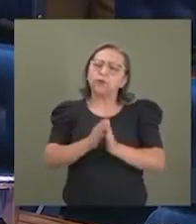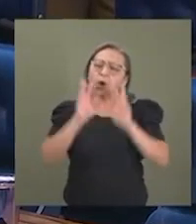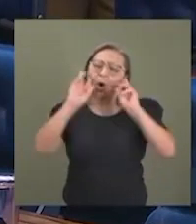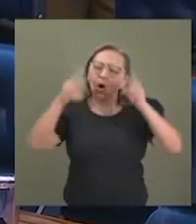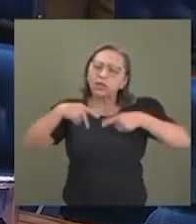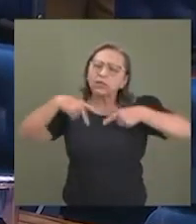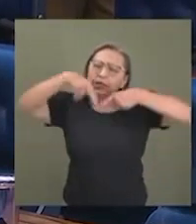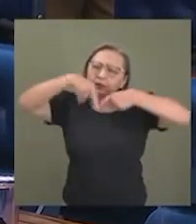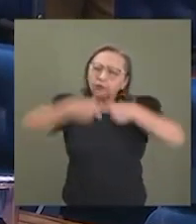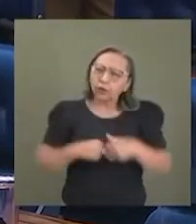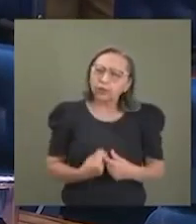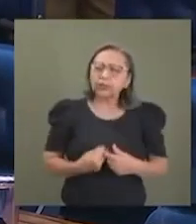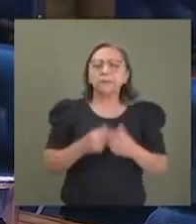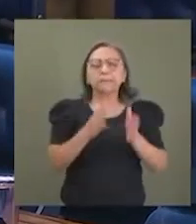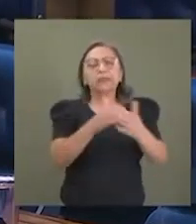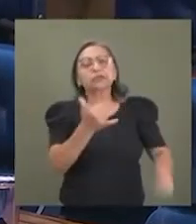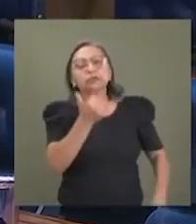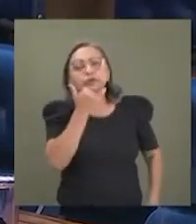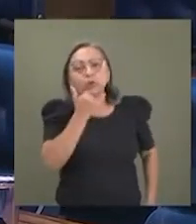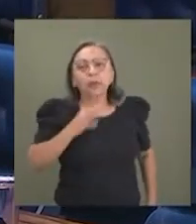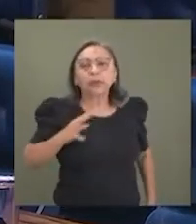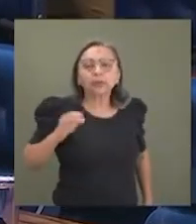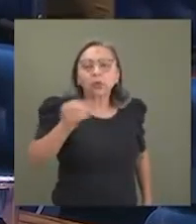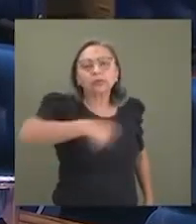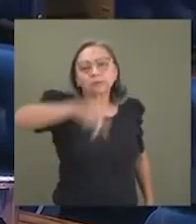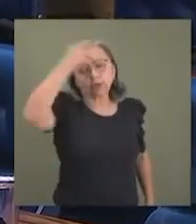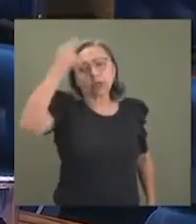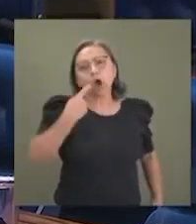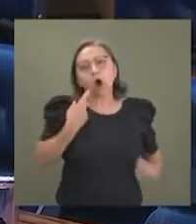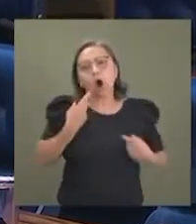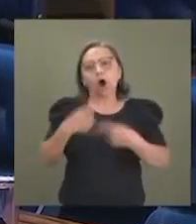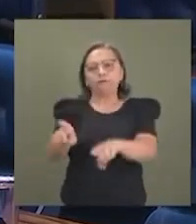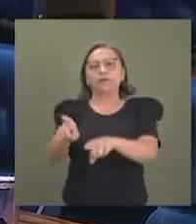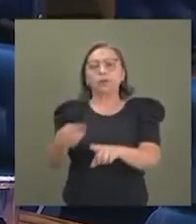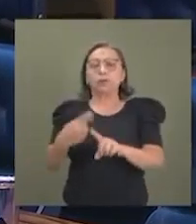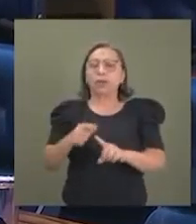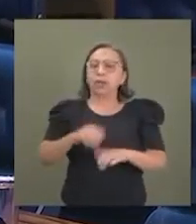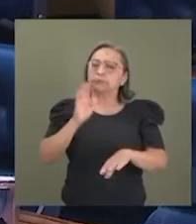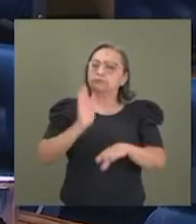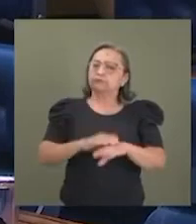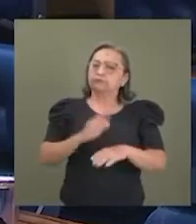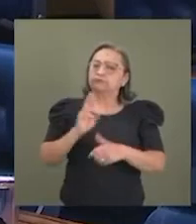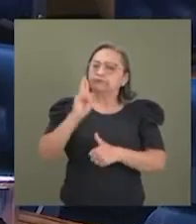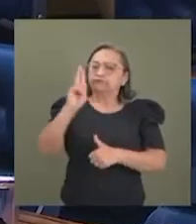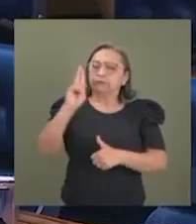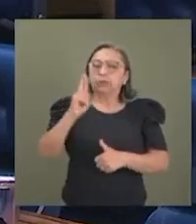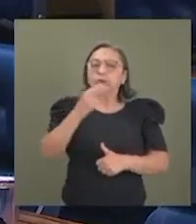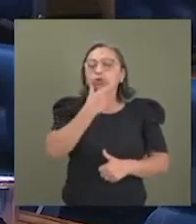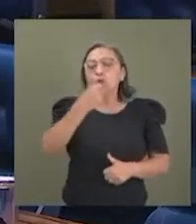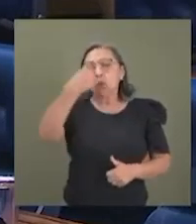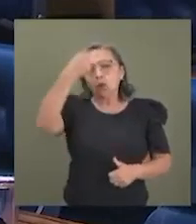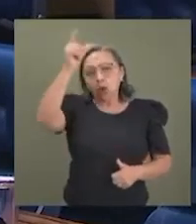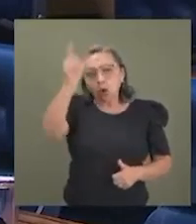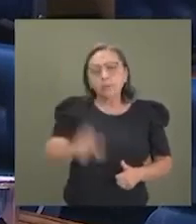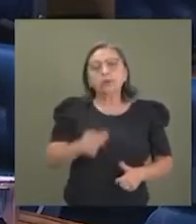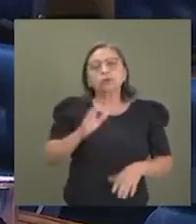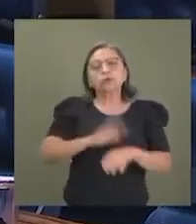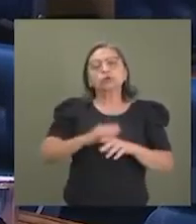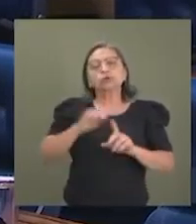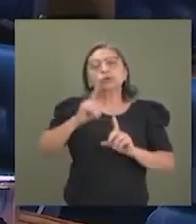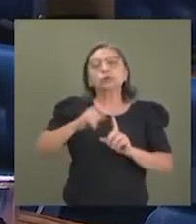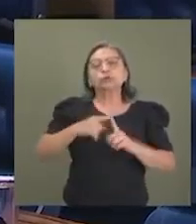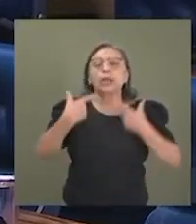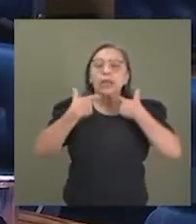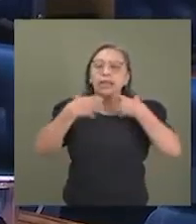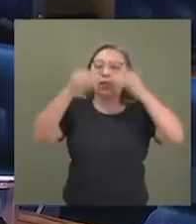ofendeu, porque o caráter de um homem é o seu estilo, é a sua linguagem. E a linguagem do